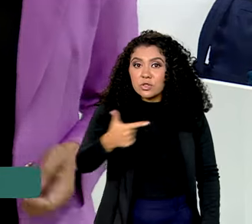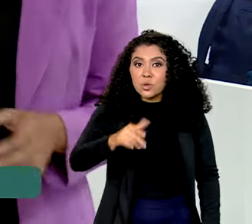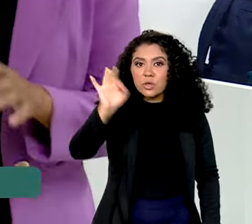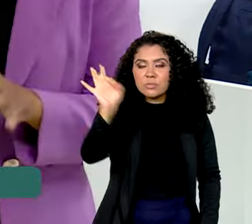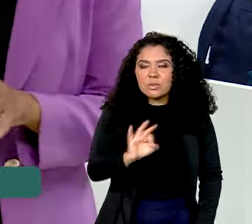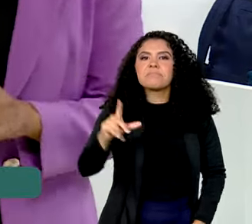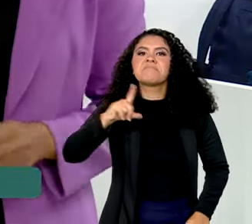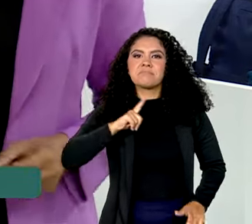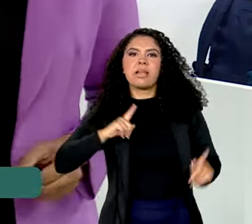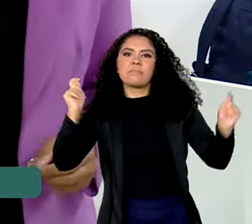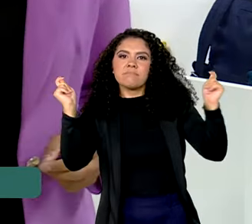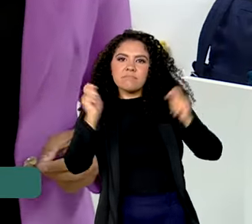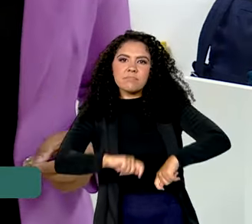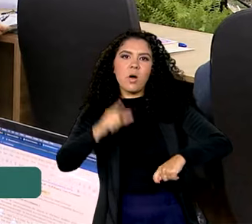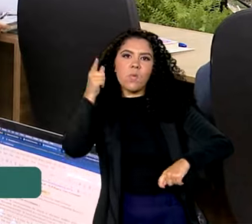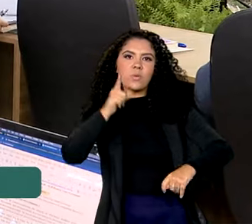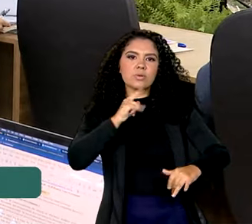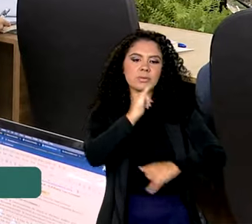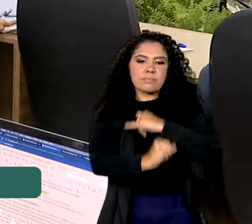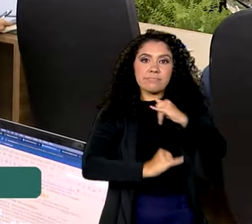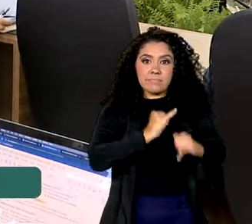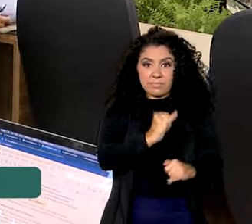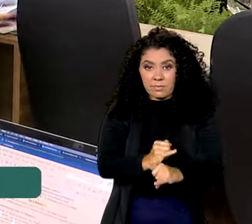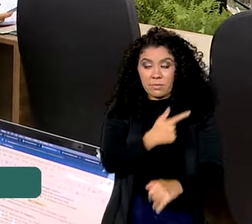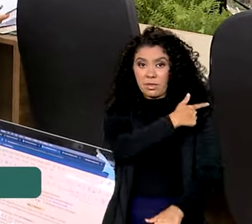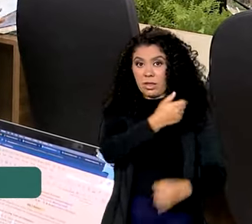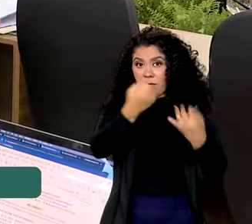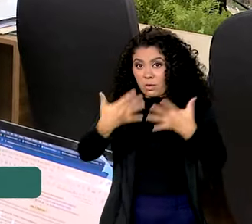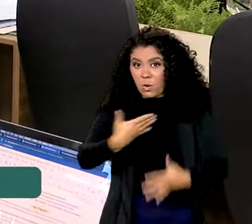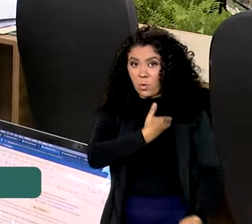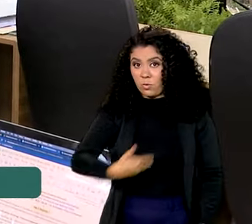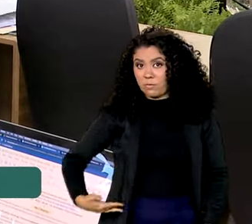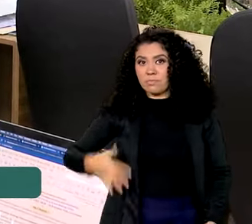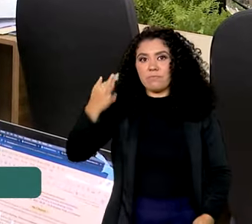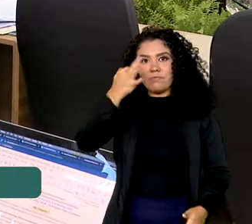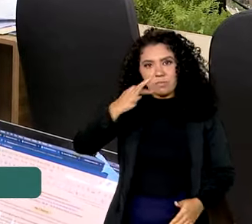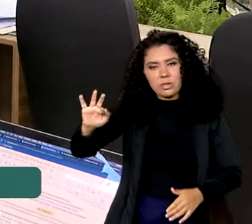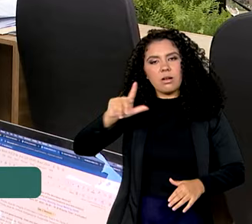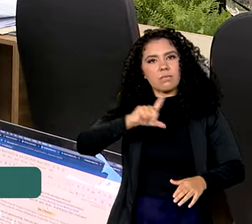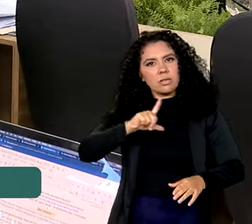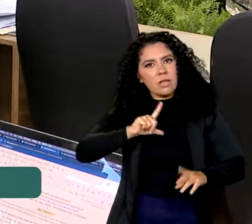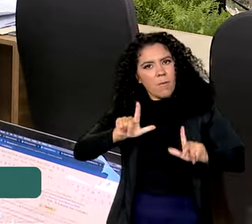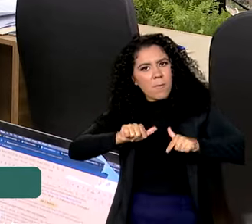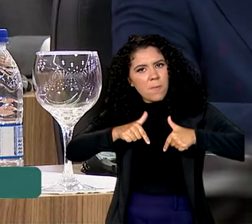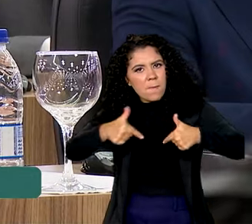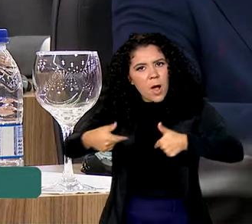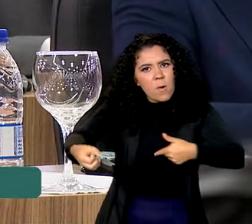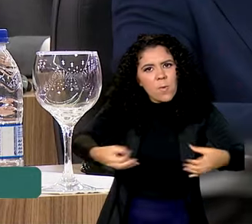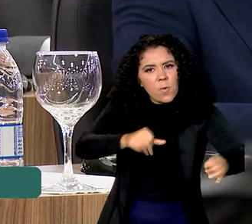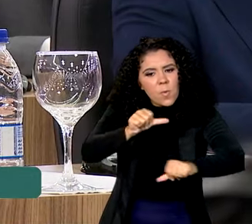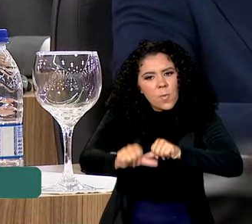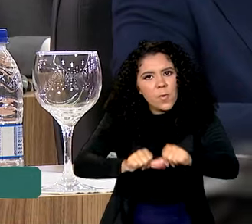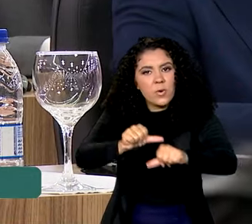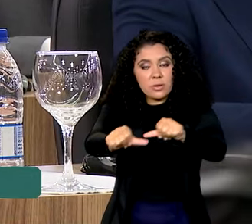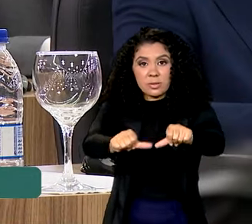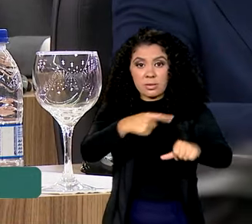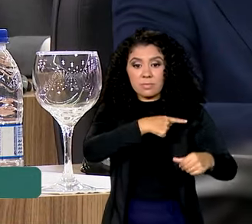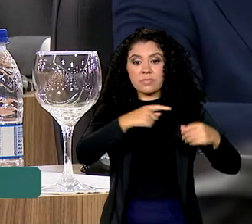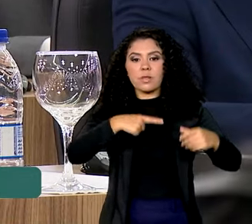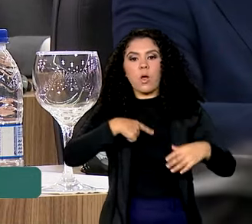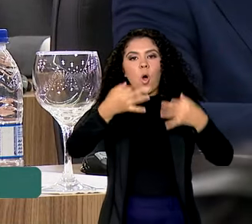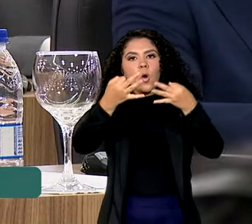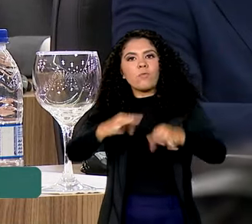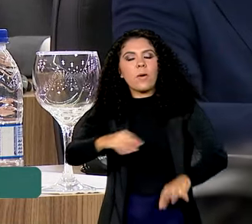condições de conectividade. O governo federal vem investindo na mudança dessa realidade. Foi o que afirmou o